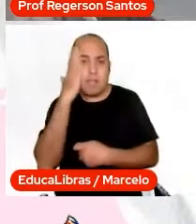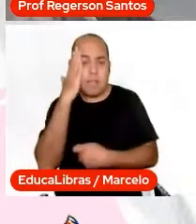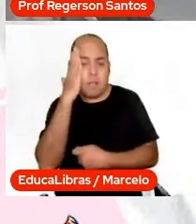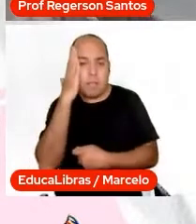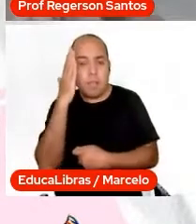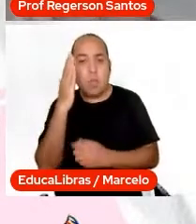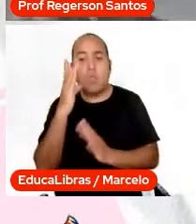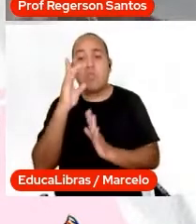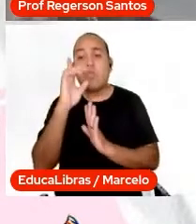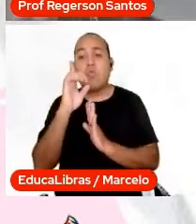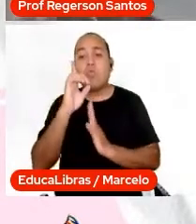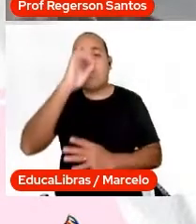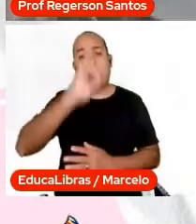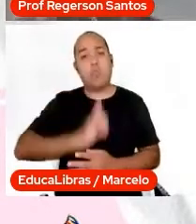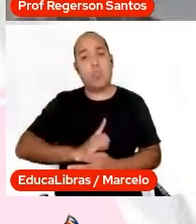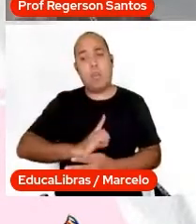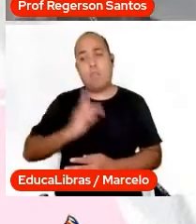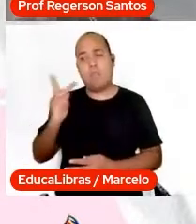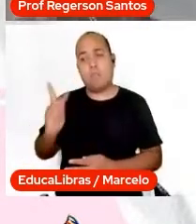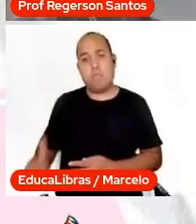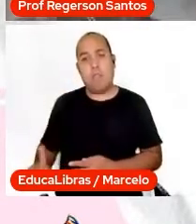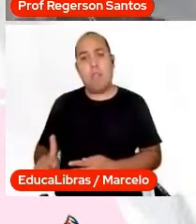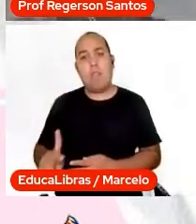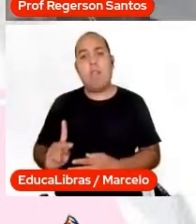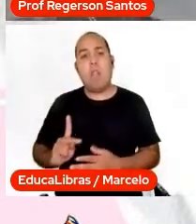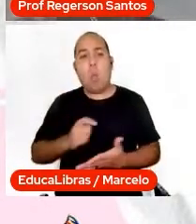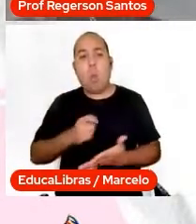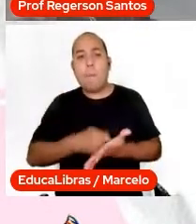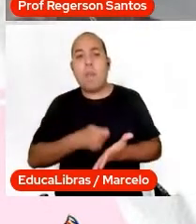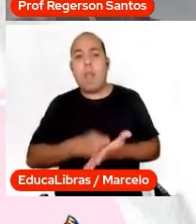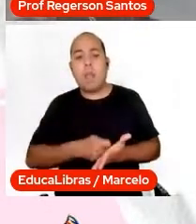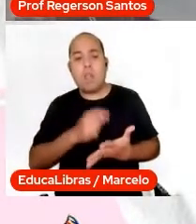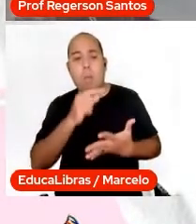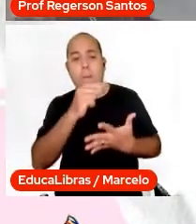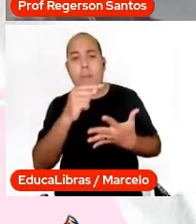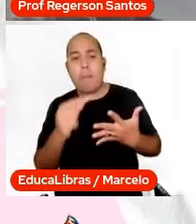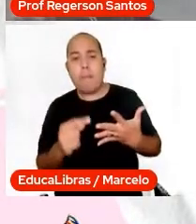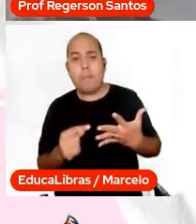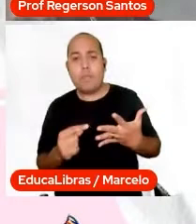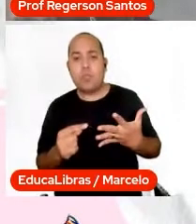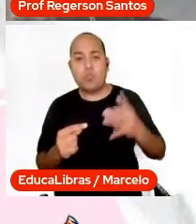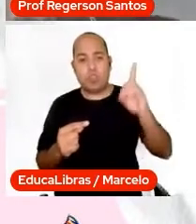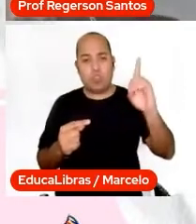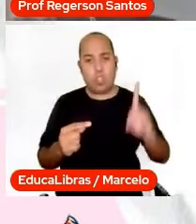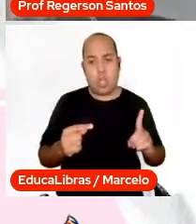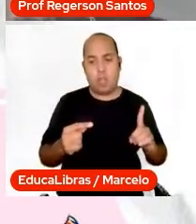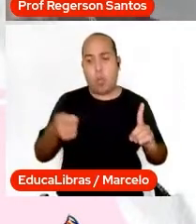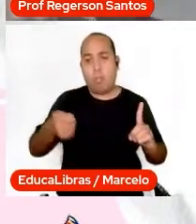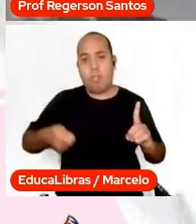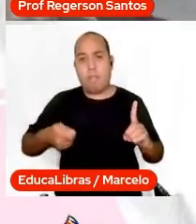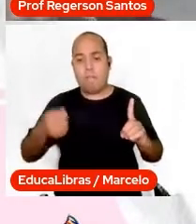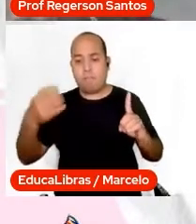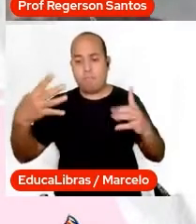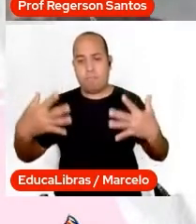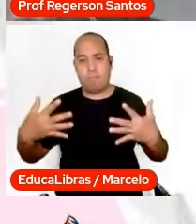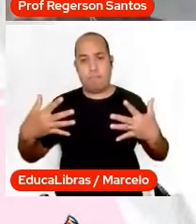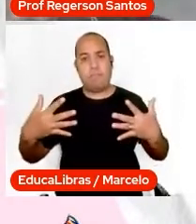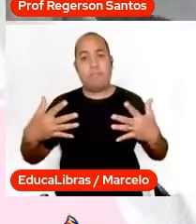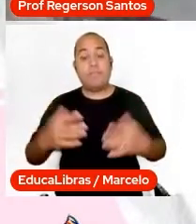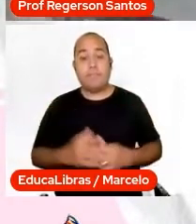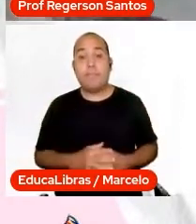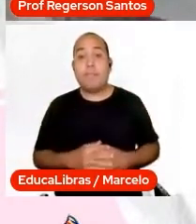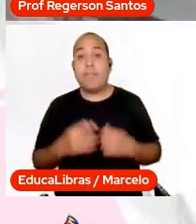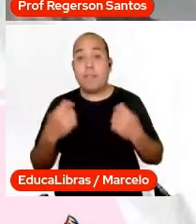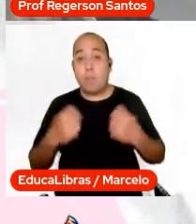direitos e os seus deveres. Então, nós precisamos acabar com esse abismo que existe ainda entre a teoria e a prática